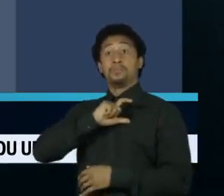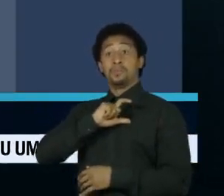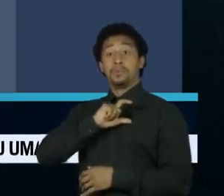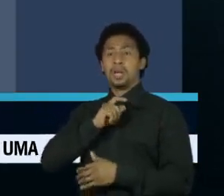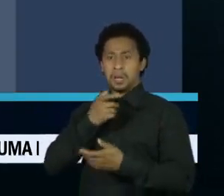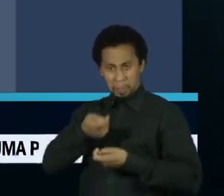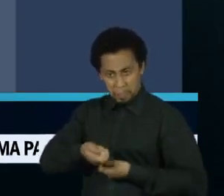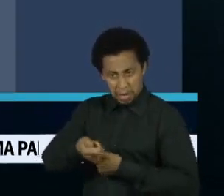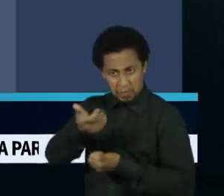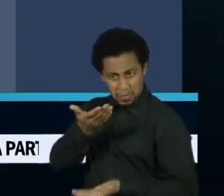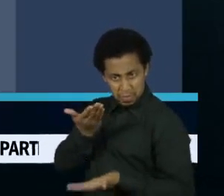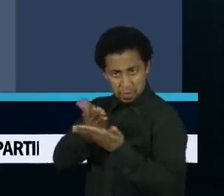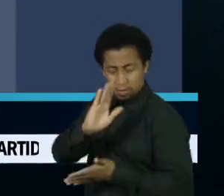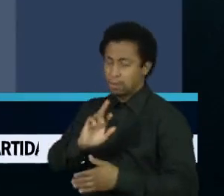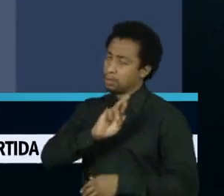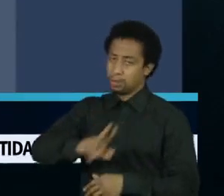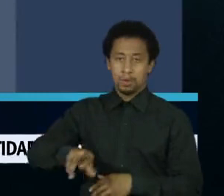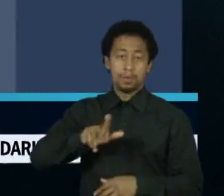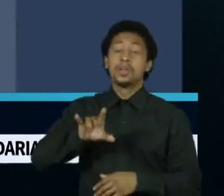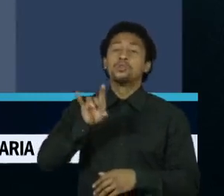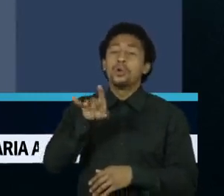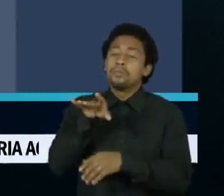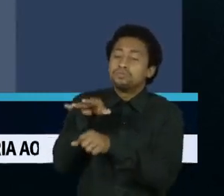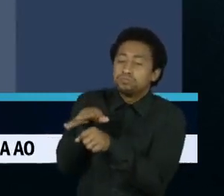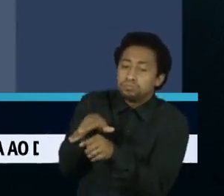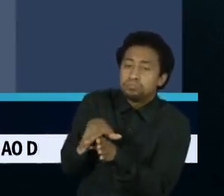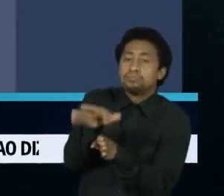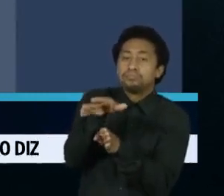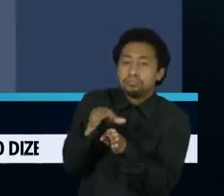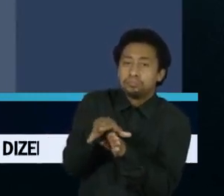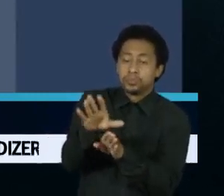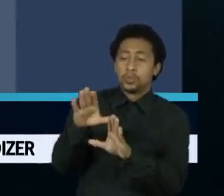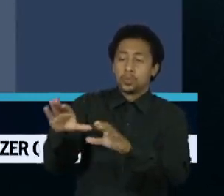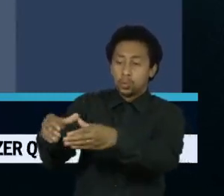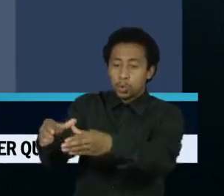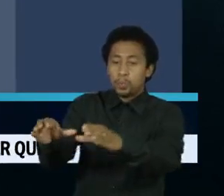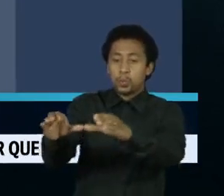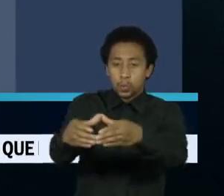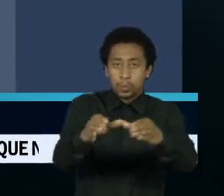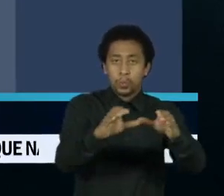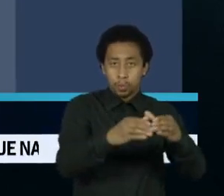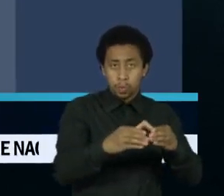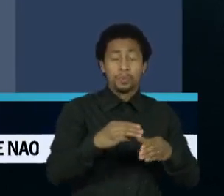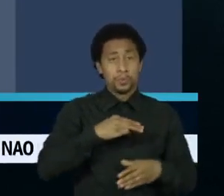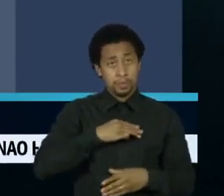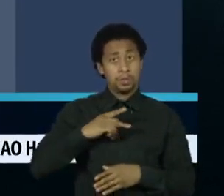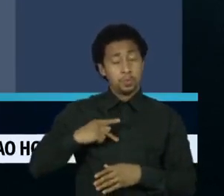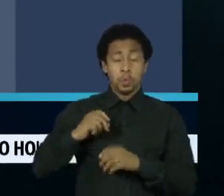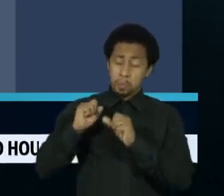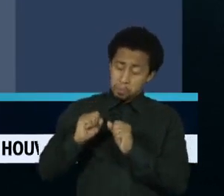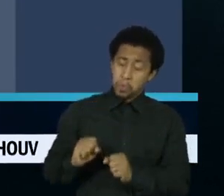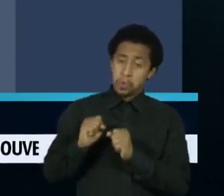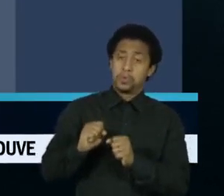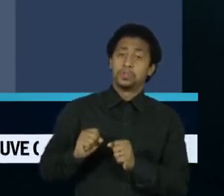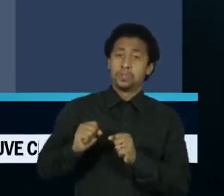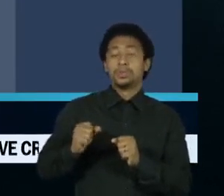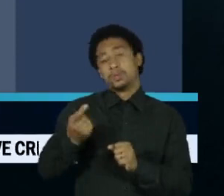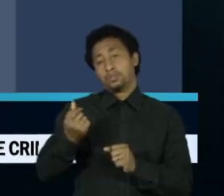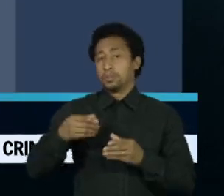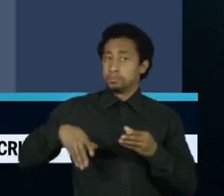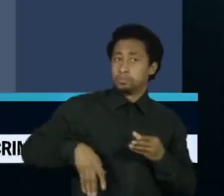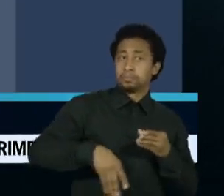apenas uma recomendação para que as unidades do MP regulamentem o direito à compensação com o